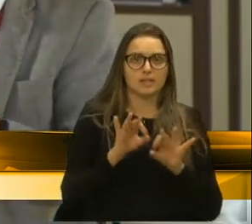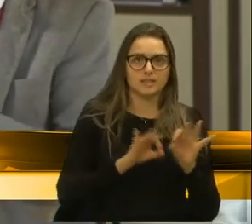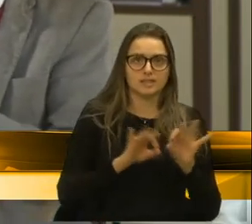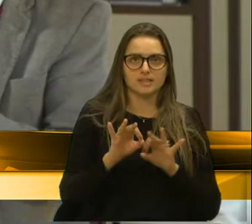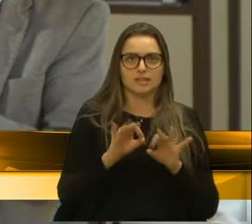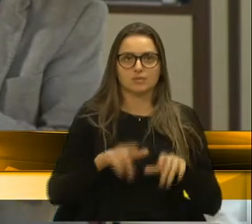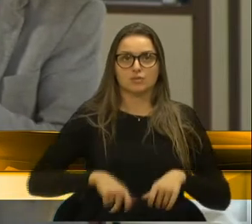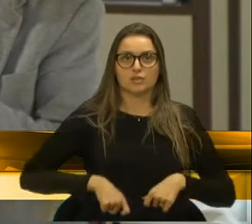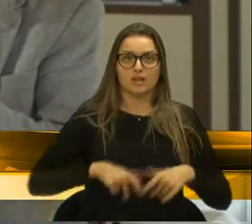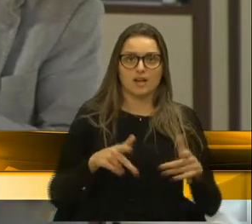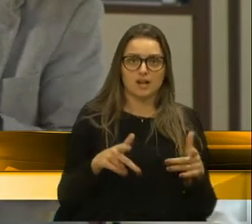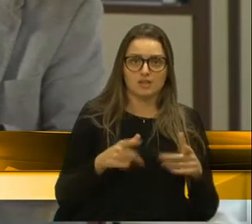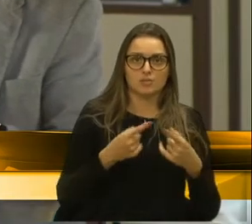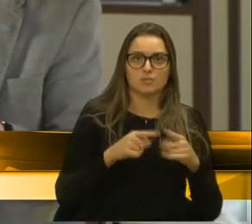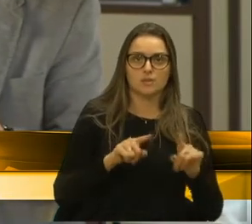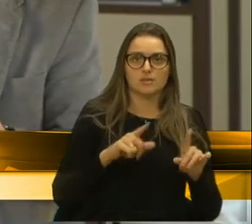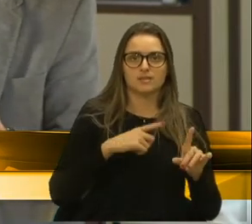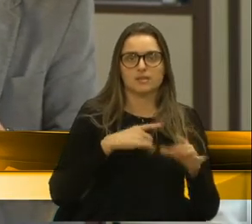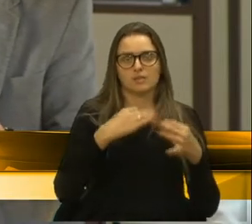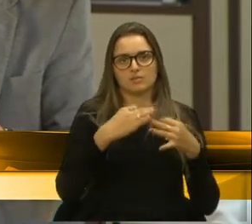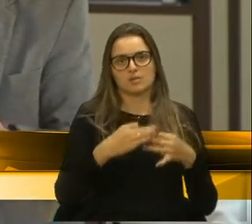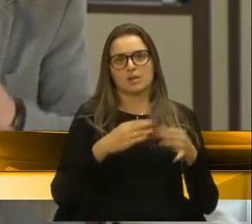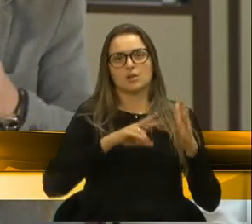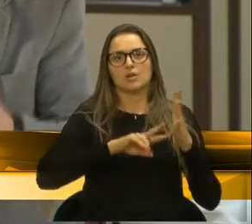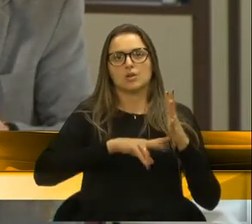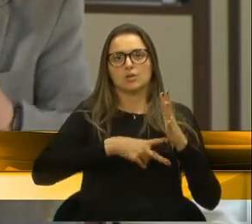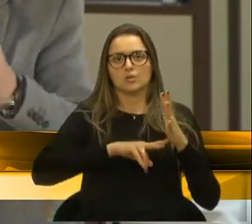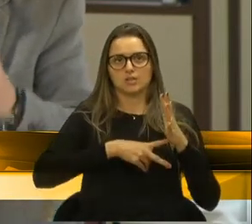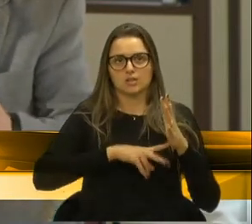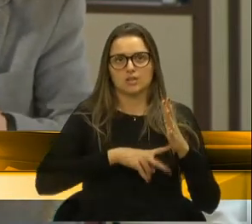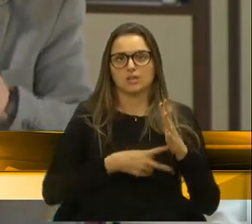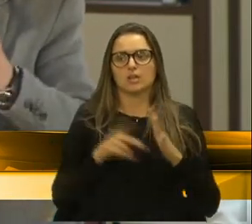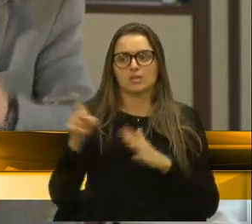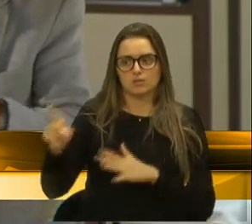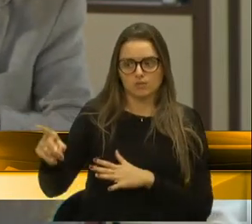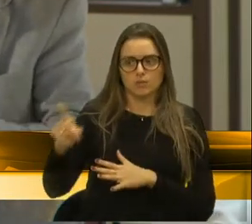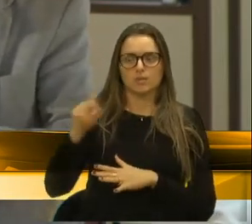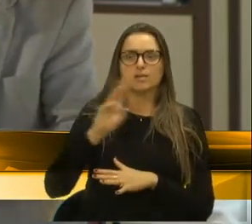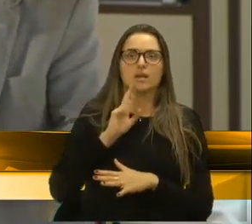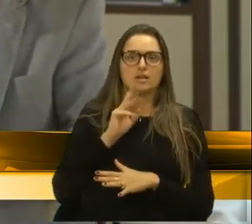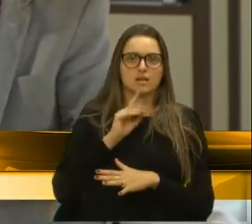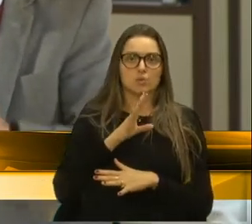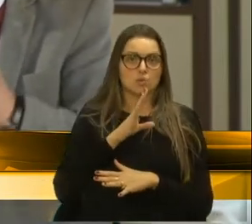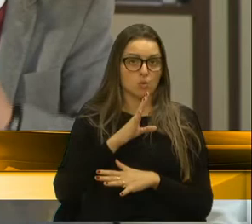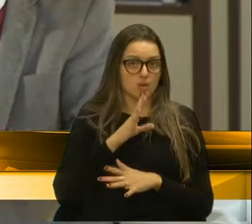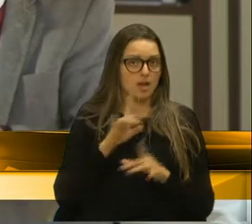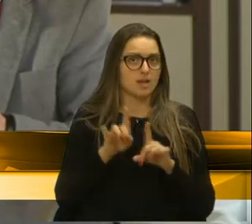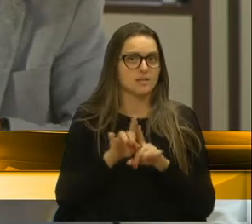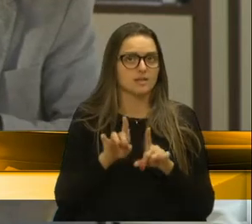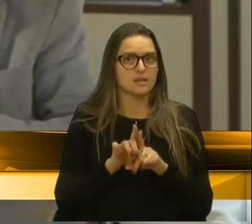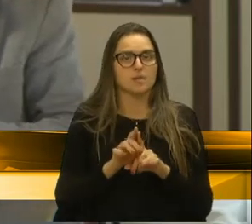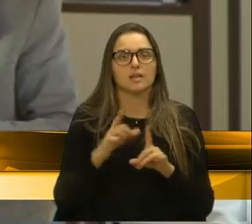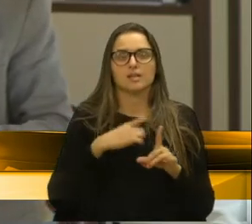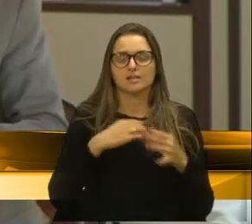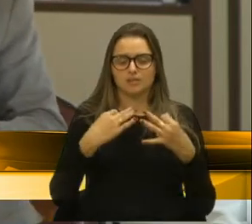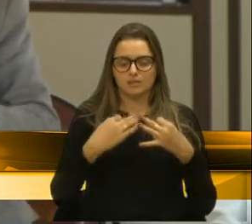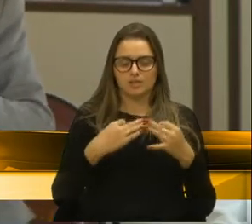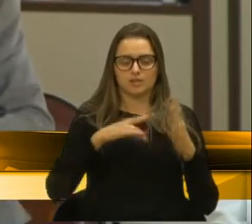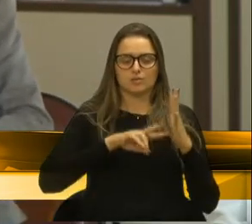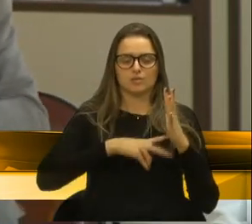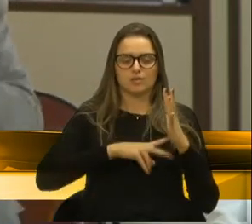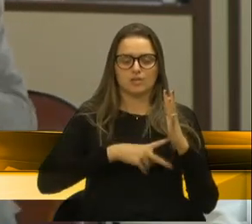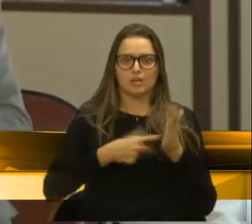custos, mas isso eu tenho certeza que os sindicatos serão... O vereador Renato, Vossa Excelência, conhece muito bem. Eu tenho certeza que os sindicatos serão